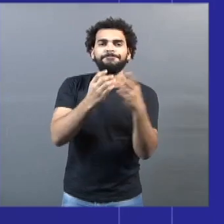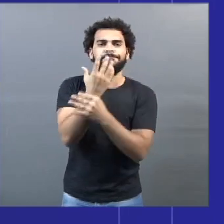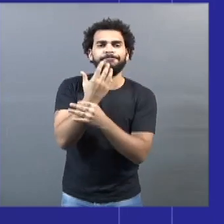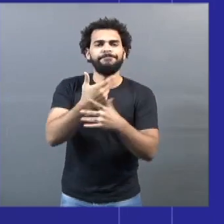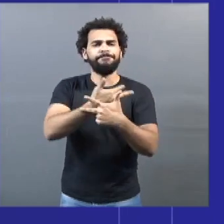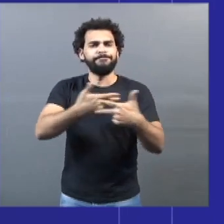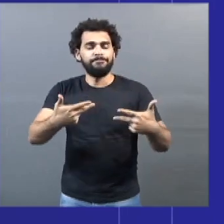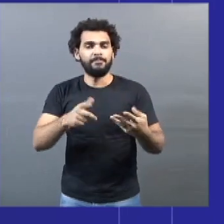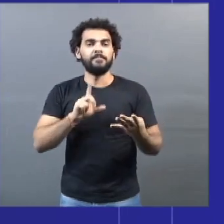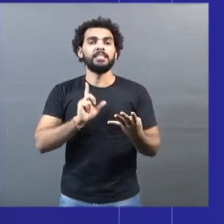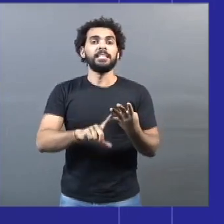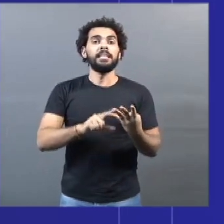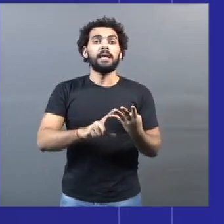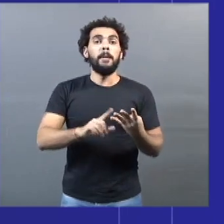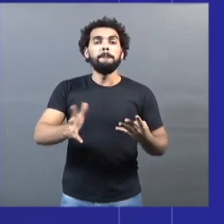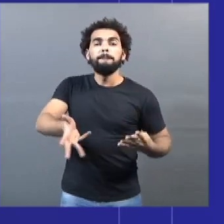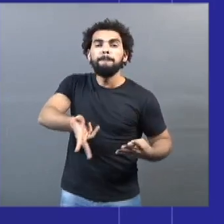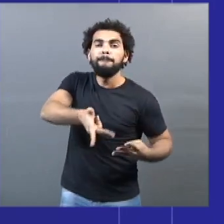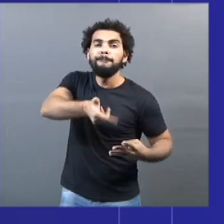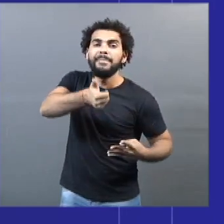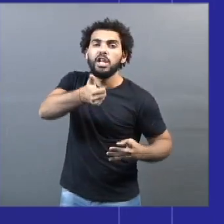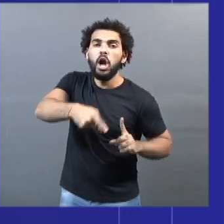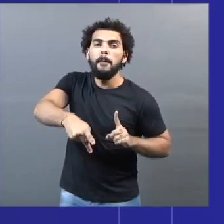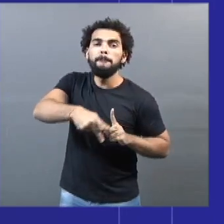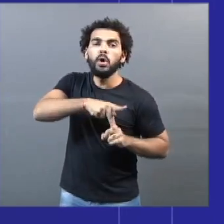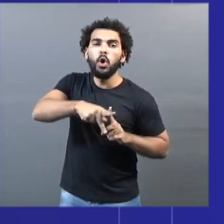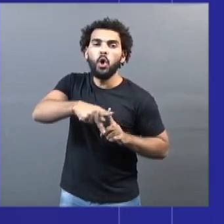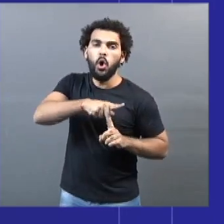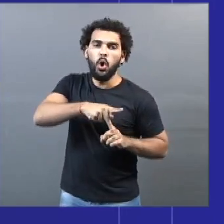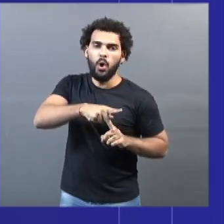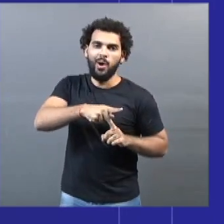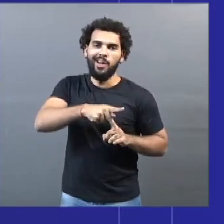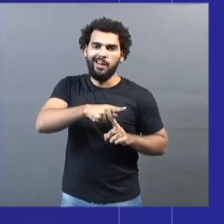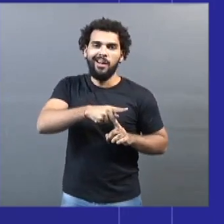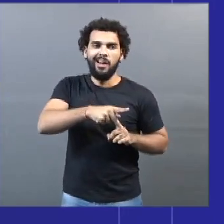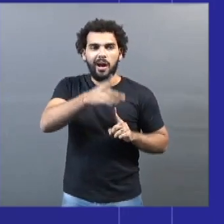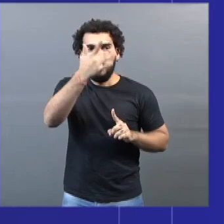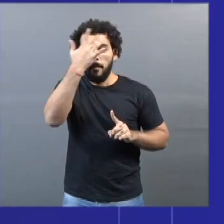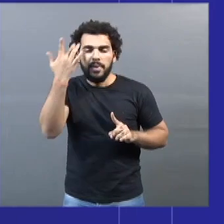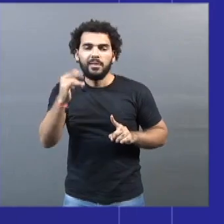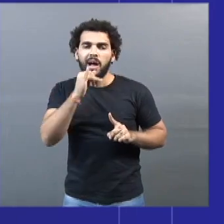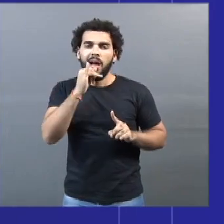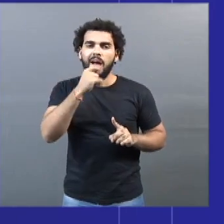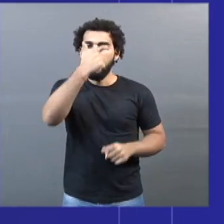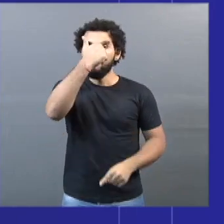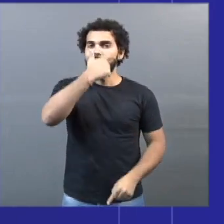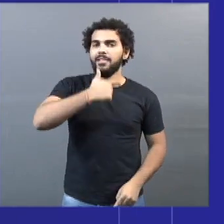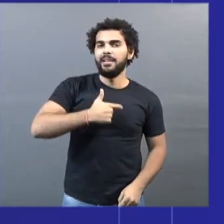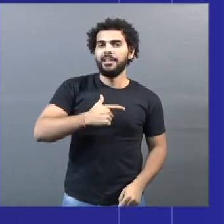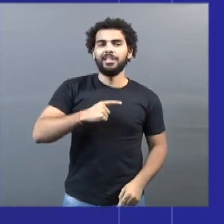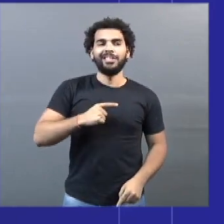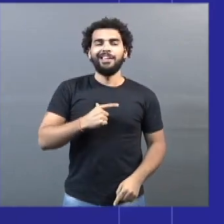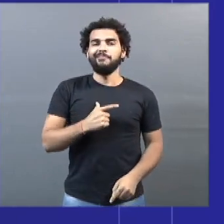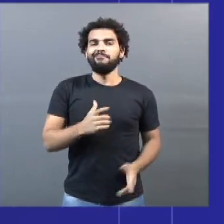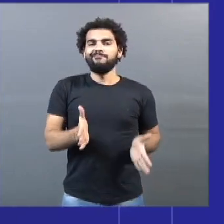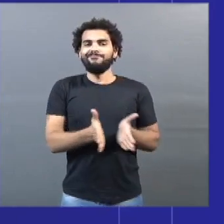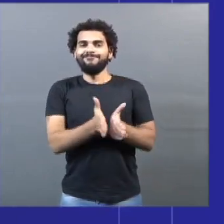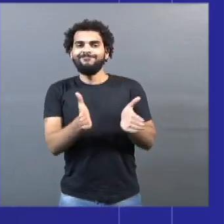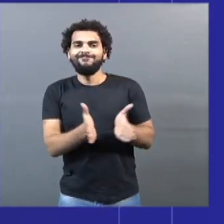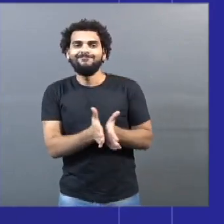melhoria do propão para as pessoas financeira e socialmente desassistidas,